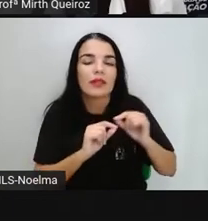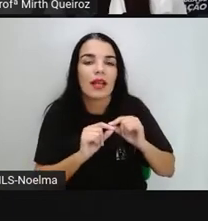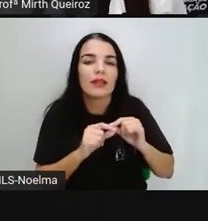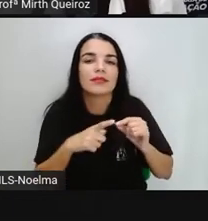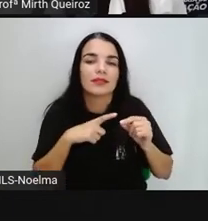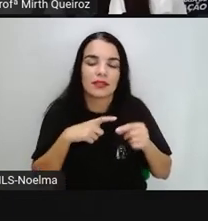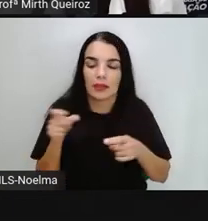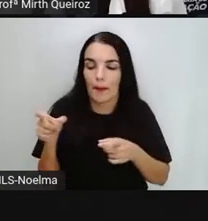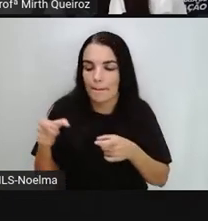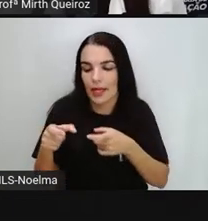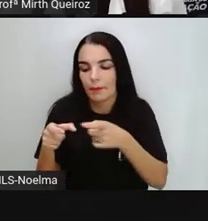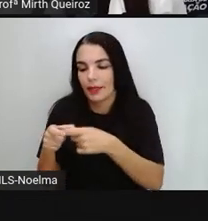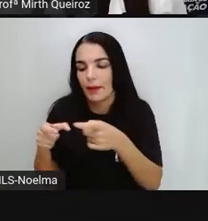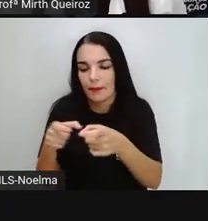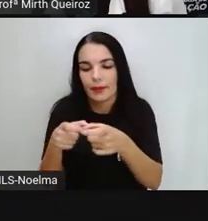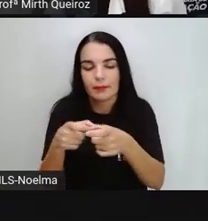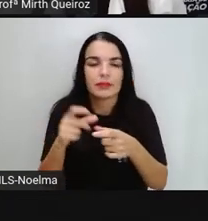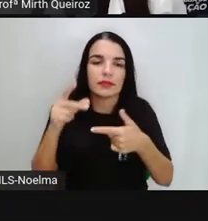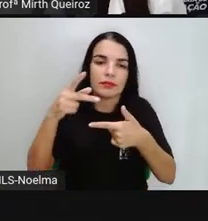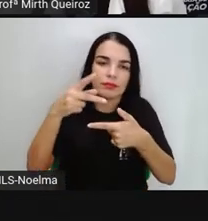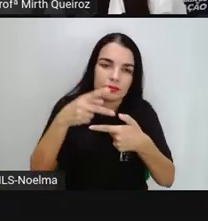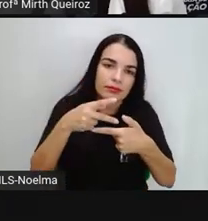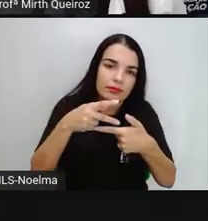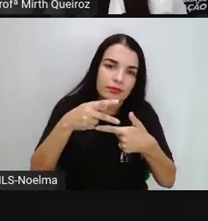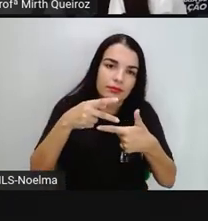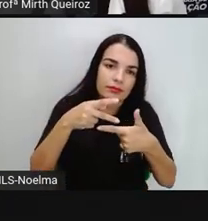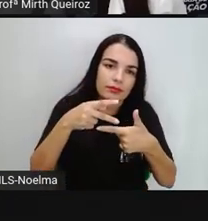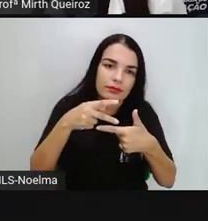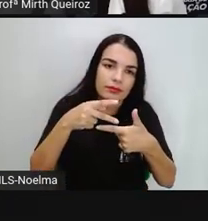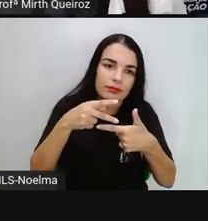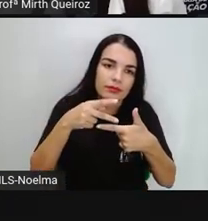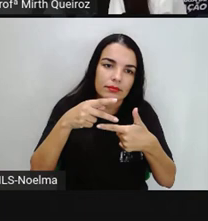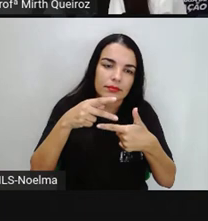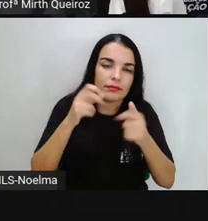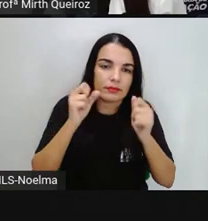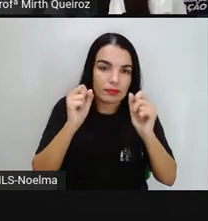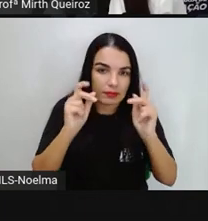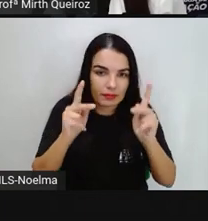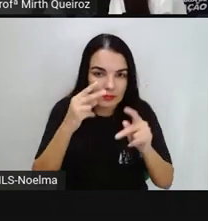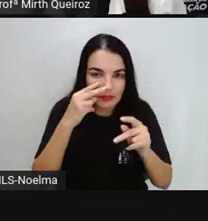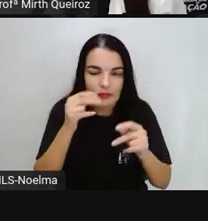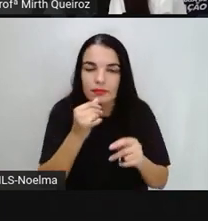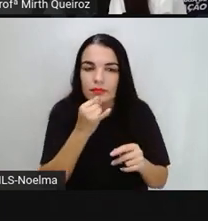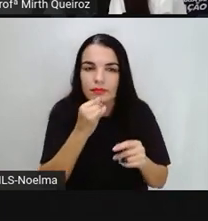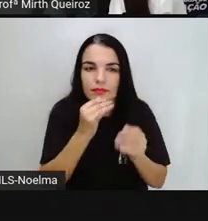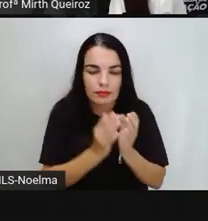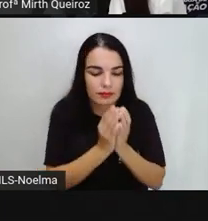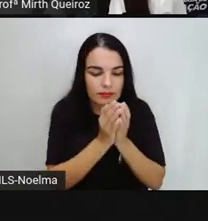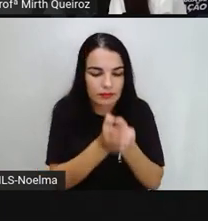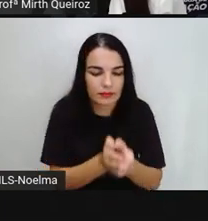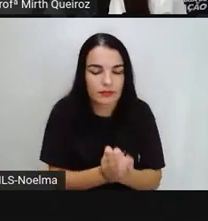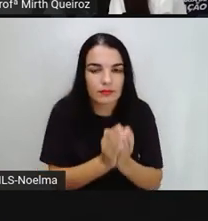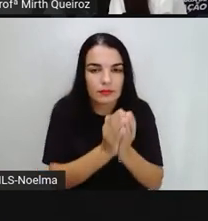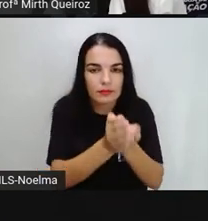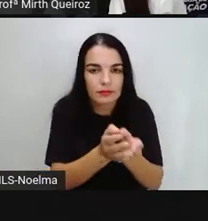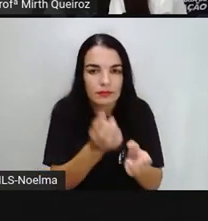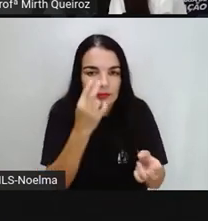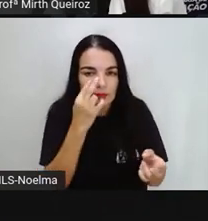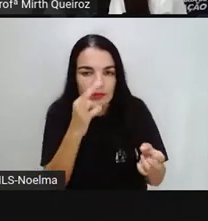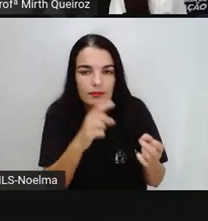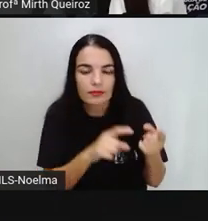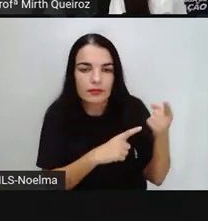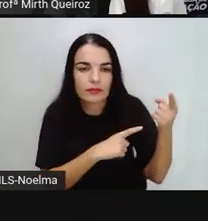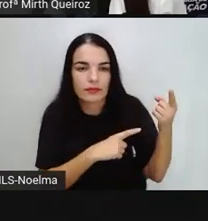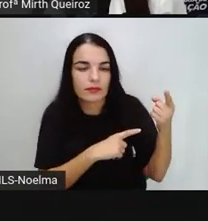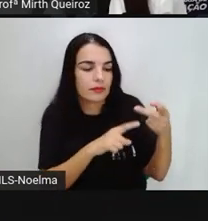peças de tangrã, certo? Observe aí, ó, o barquinho. Por exemplo, o barquinho, ele foi feito com